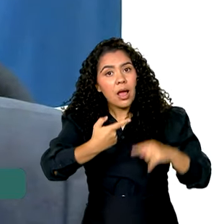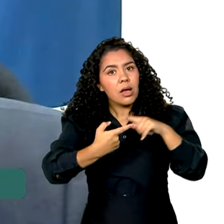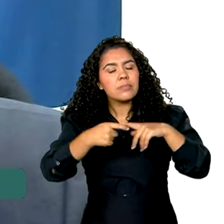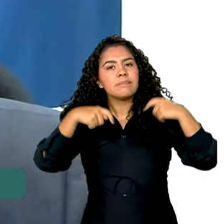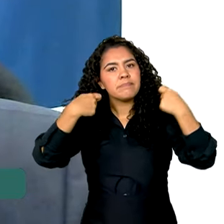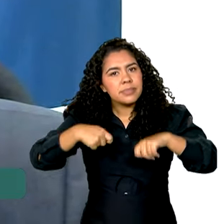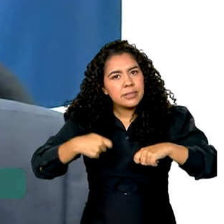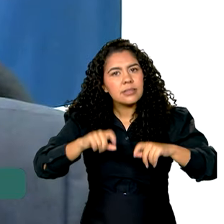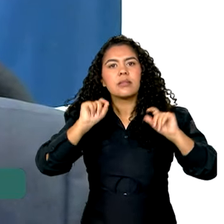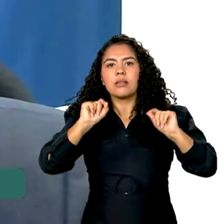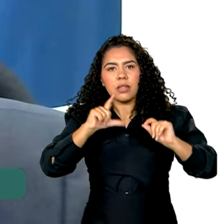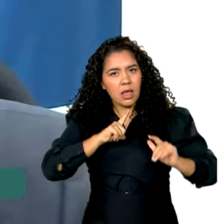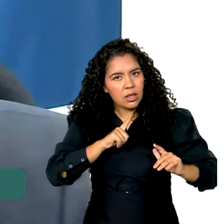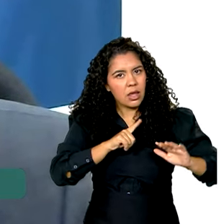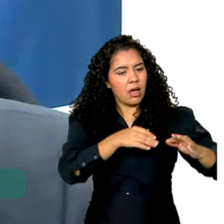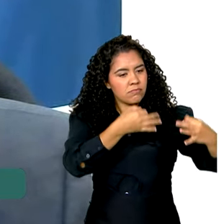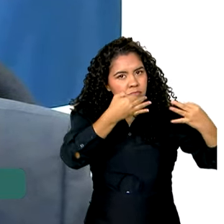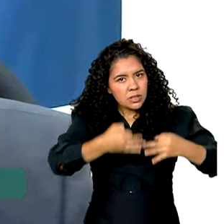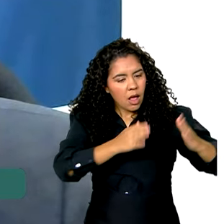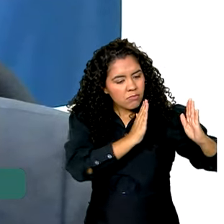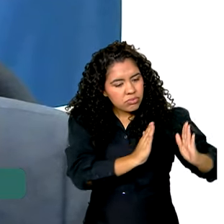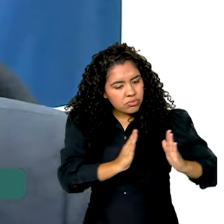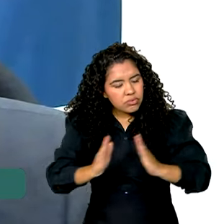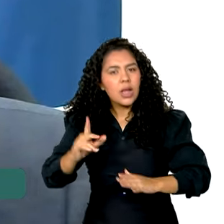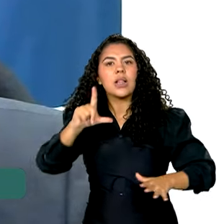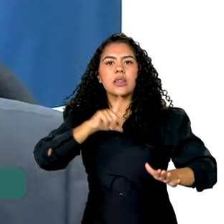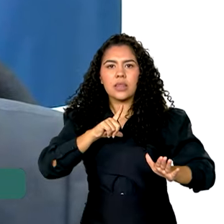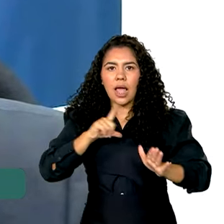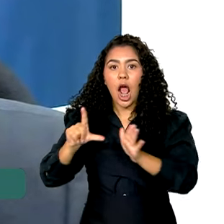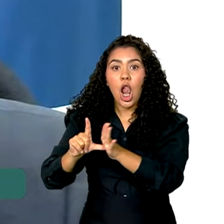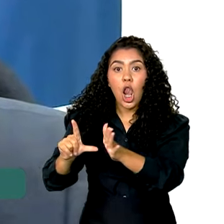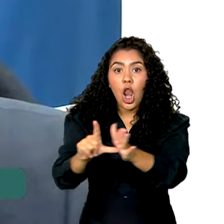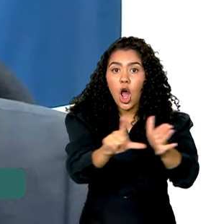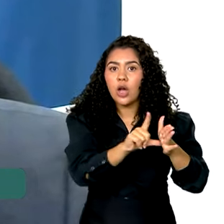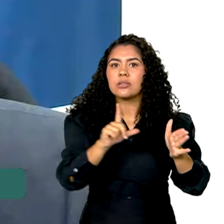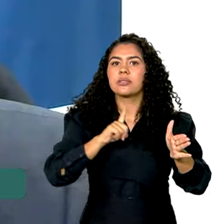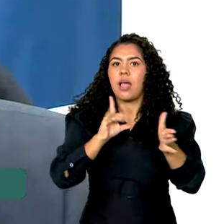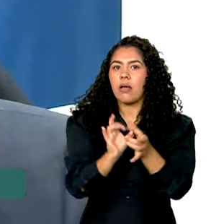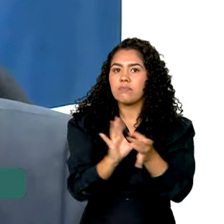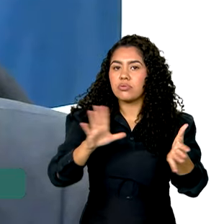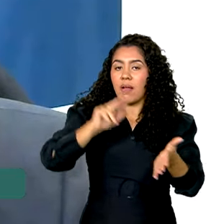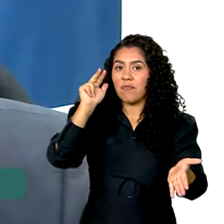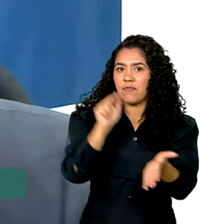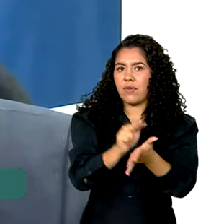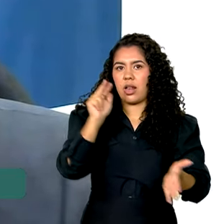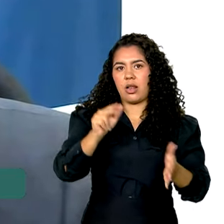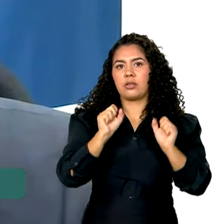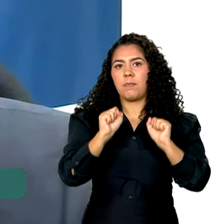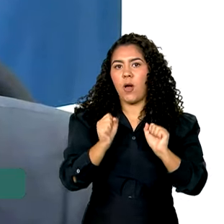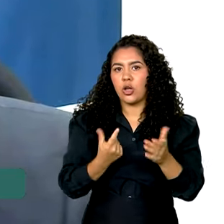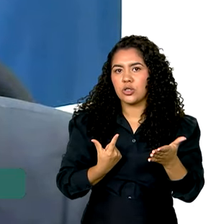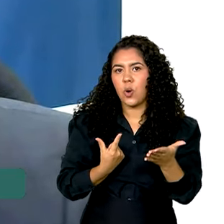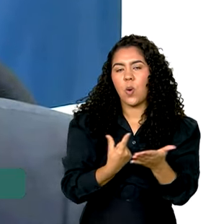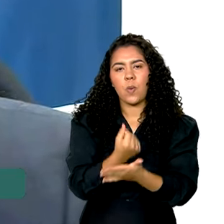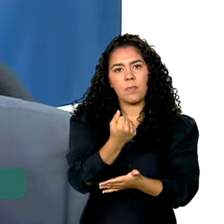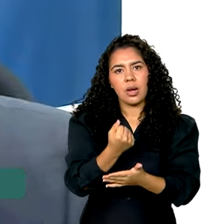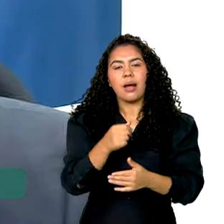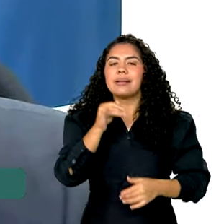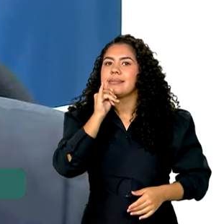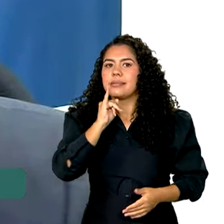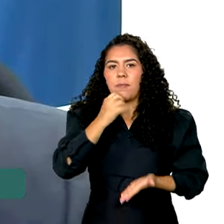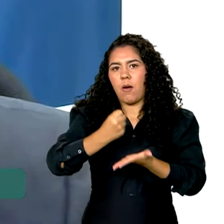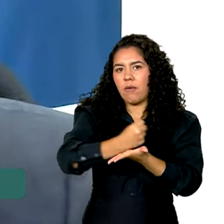todo um rigor sanitário, existem estabelecimentos autorizados a serem, onde você pode adquirir medicamentos. O exemplo clássico é a